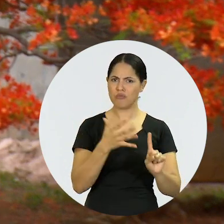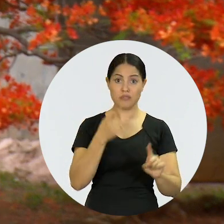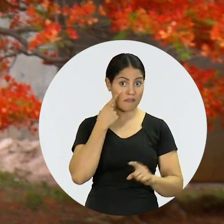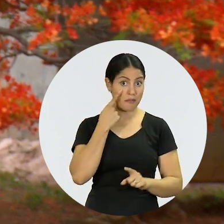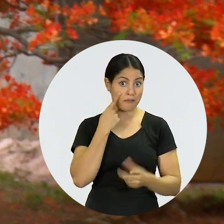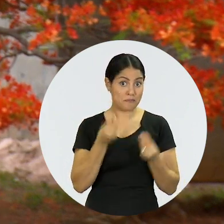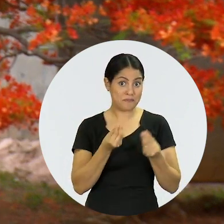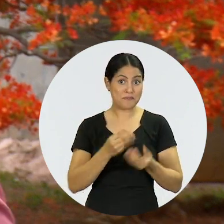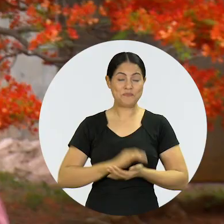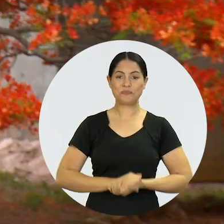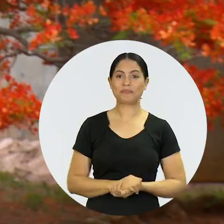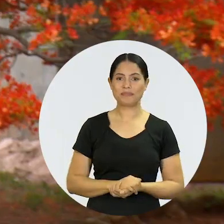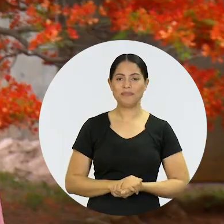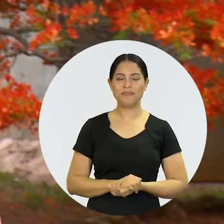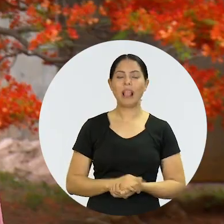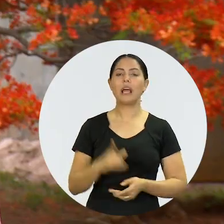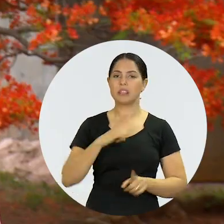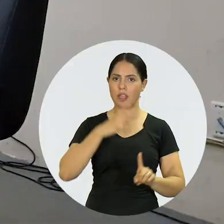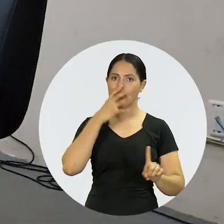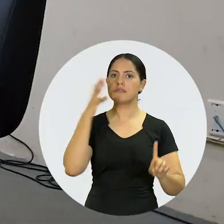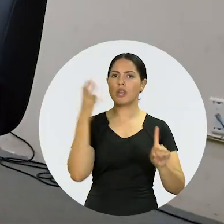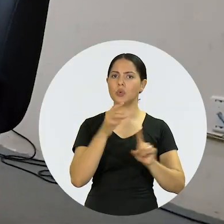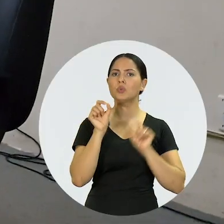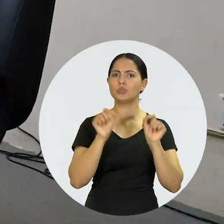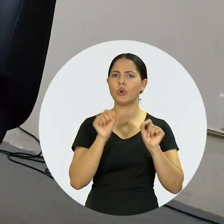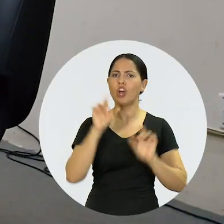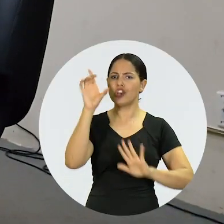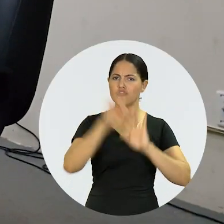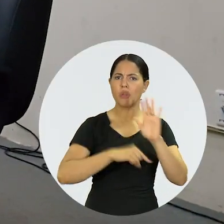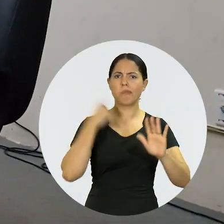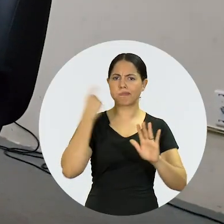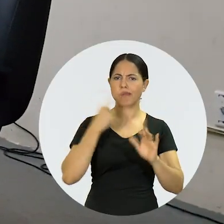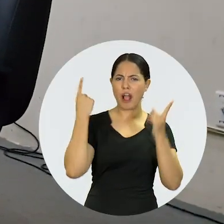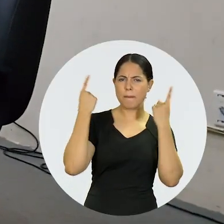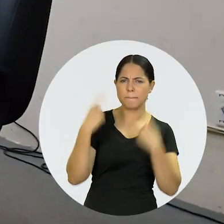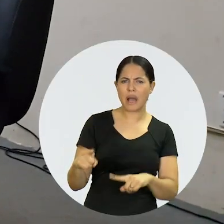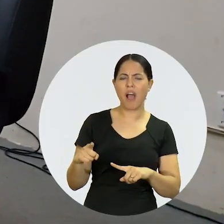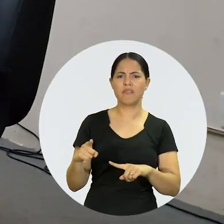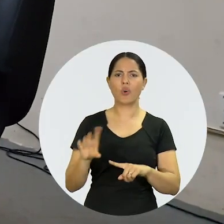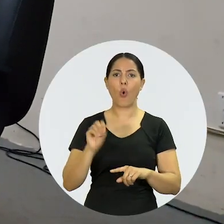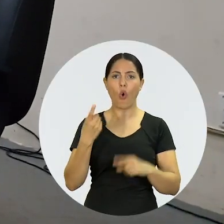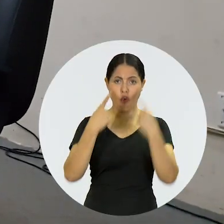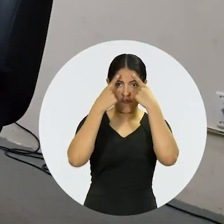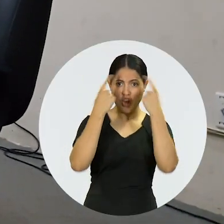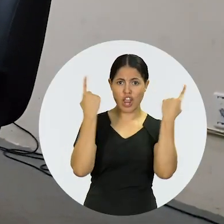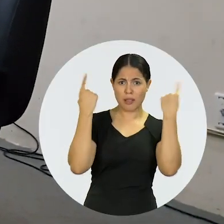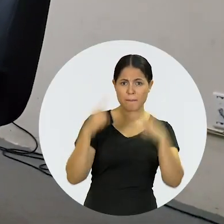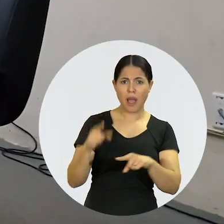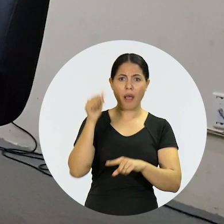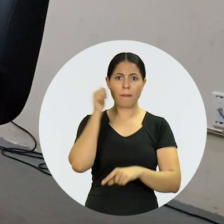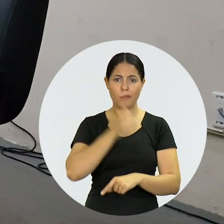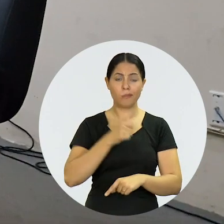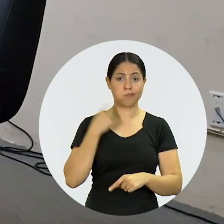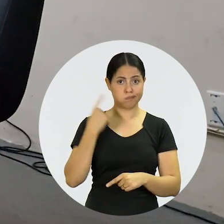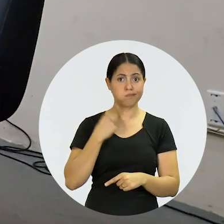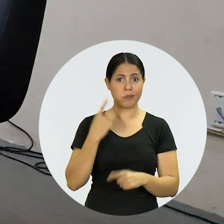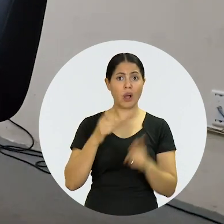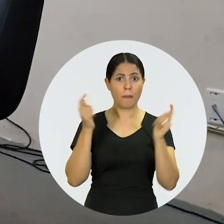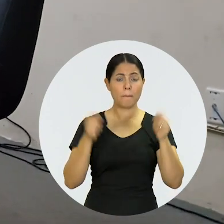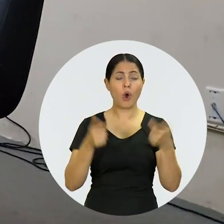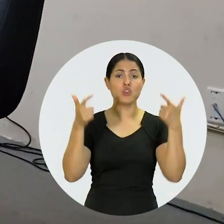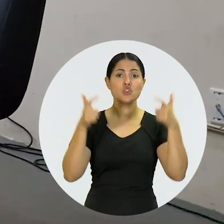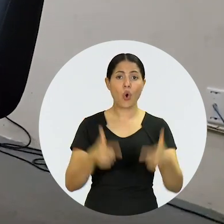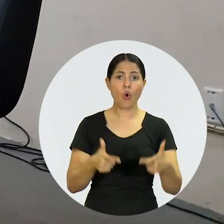denúncias. Vamos ver como funciona. As denúncias de violação de prerrogativas ou de violência contra a mulher